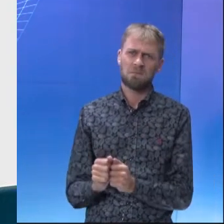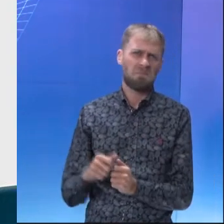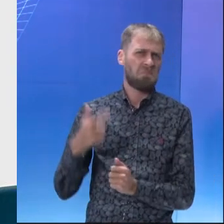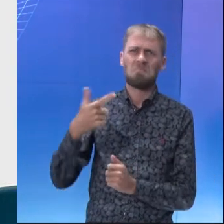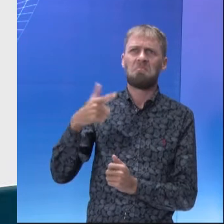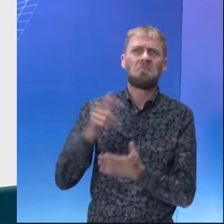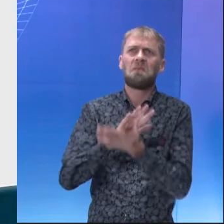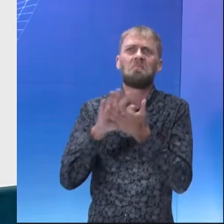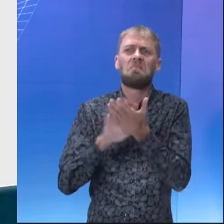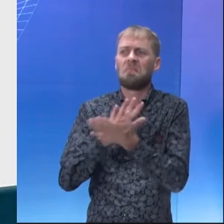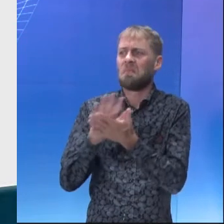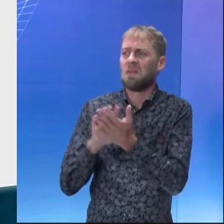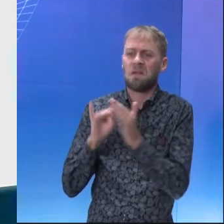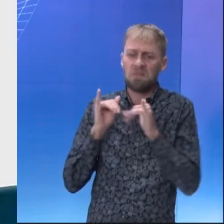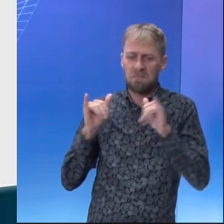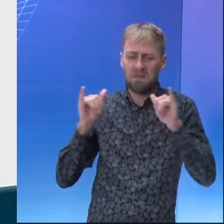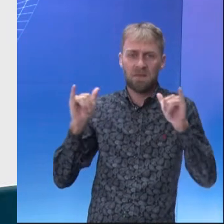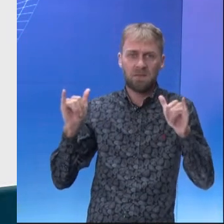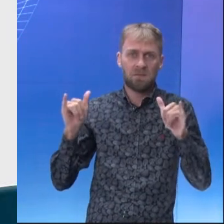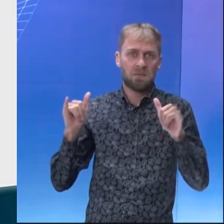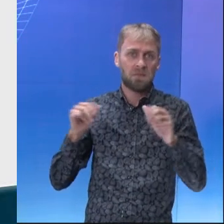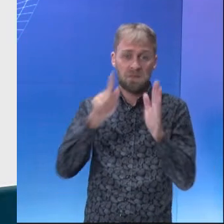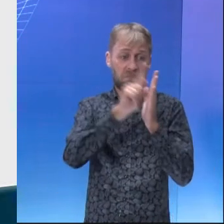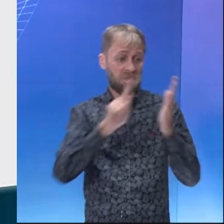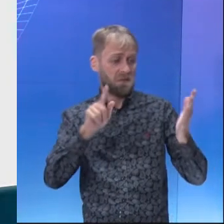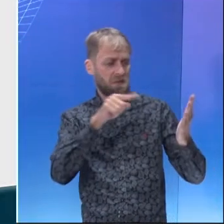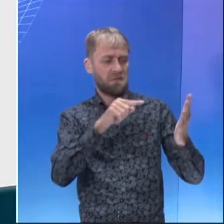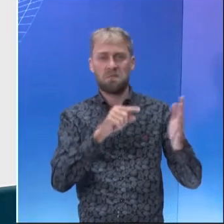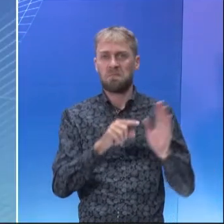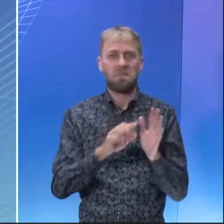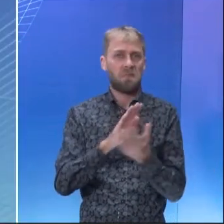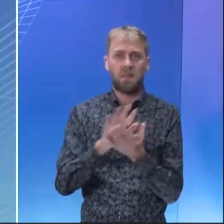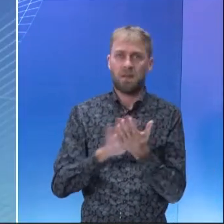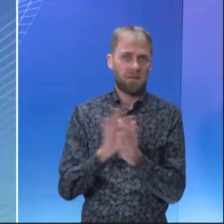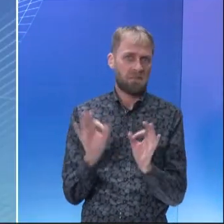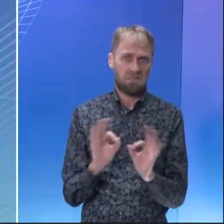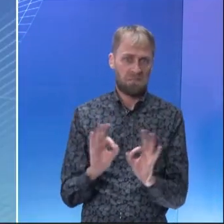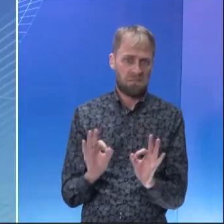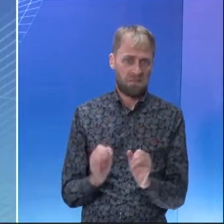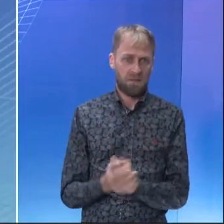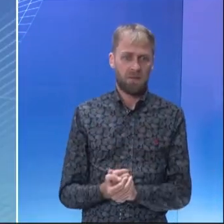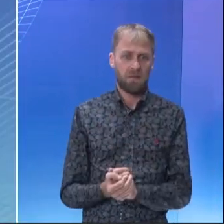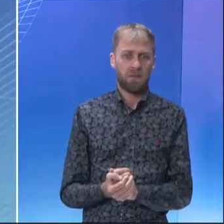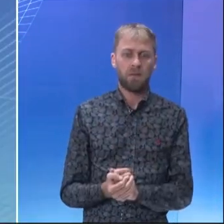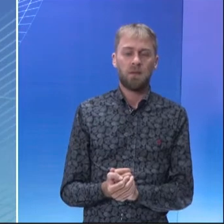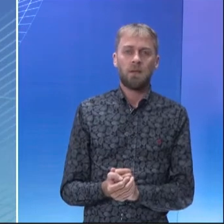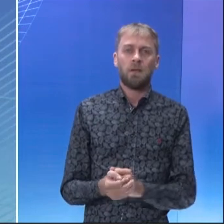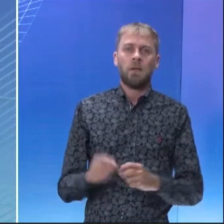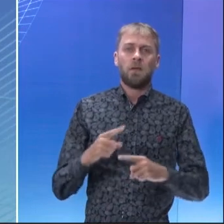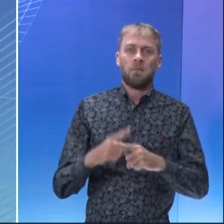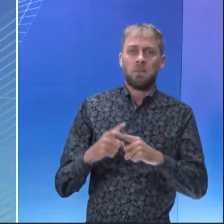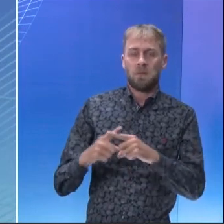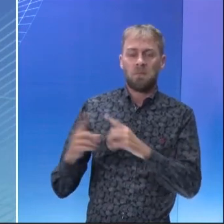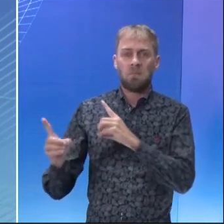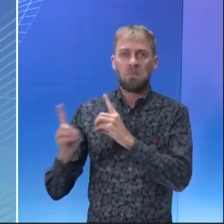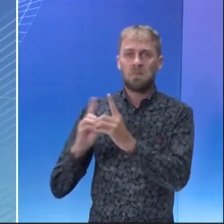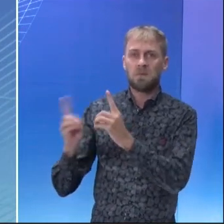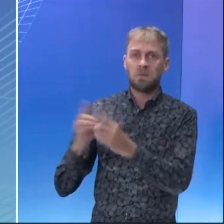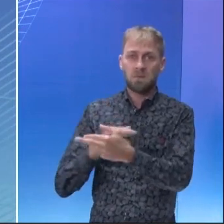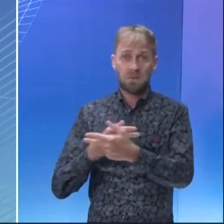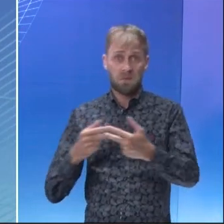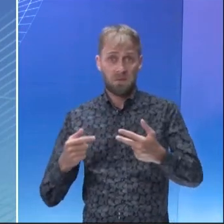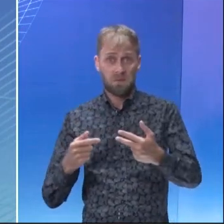Não tem nenhum dado no enunciado da questão ou no gráfico que aponte para isso. Até porque a produção de